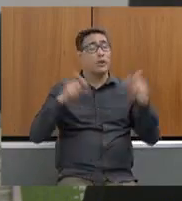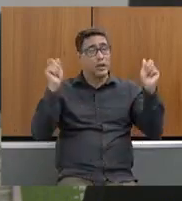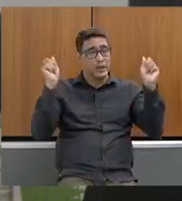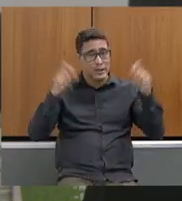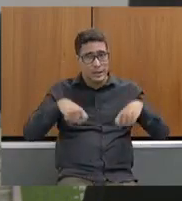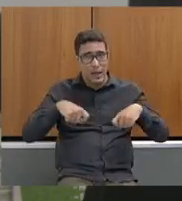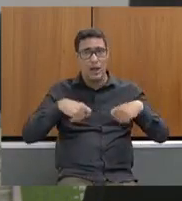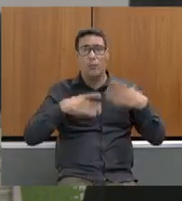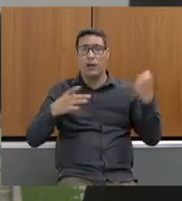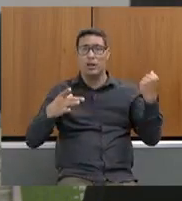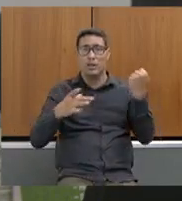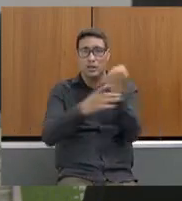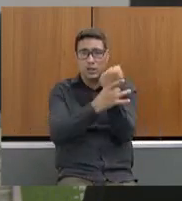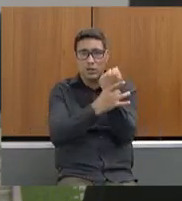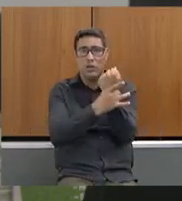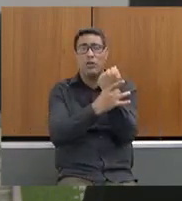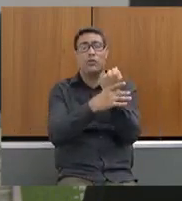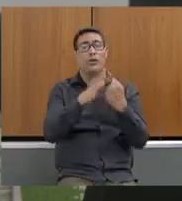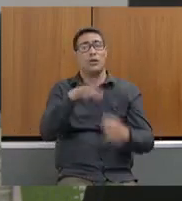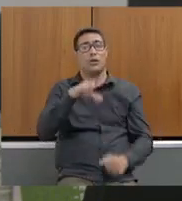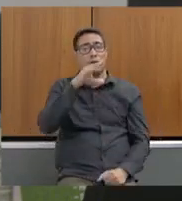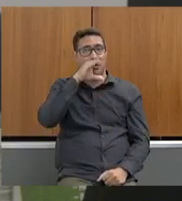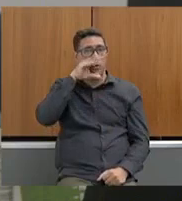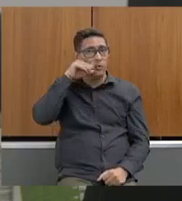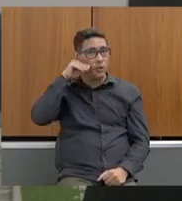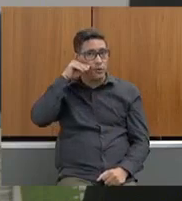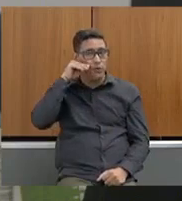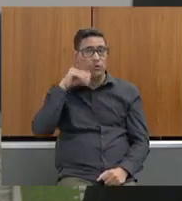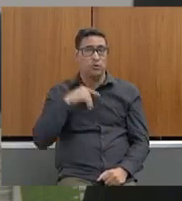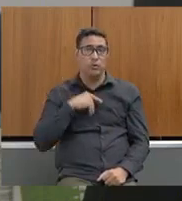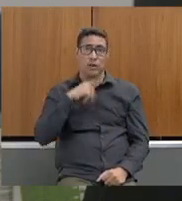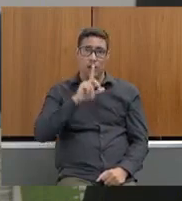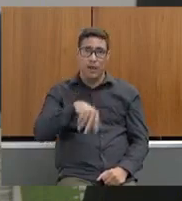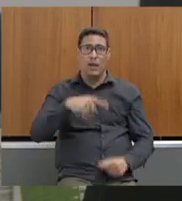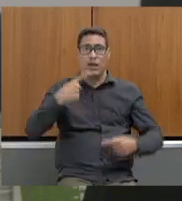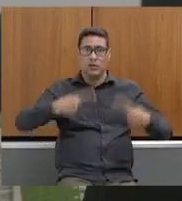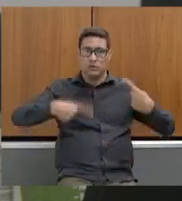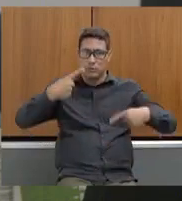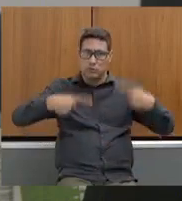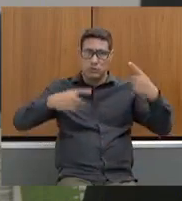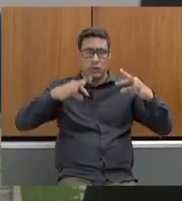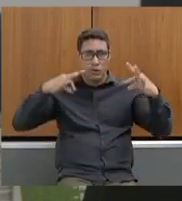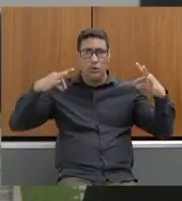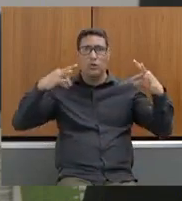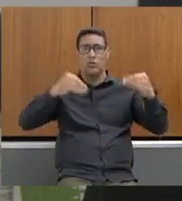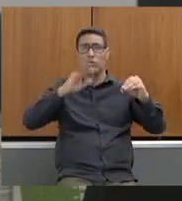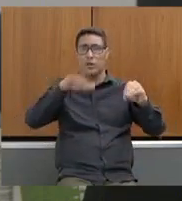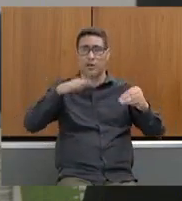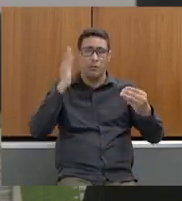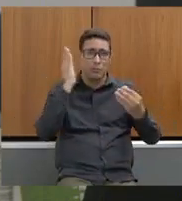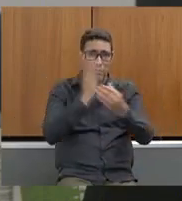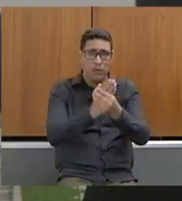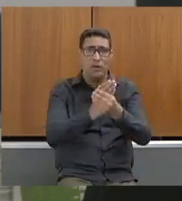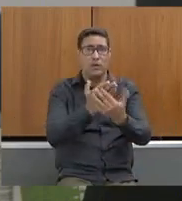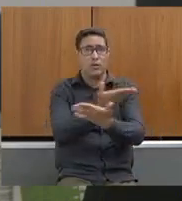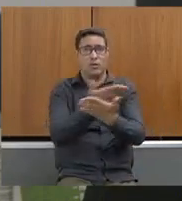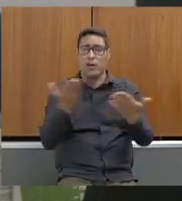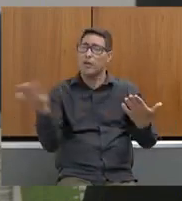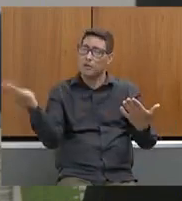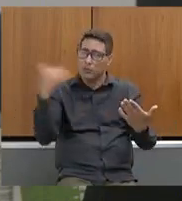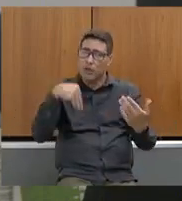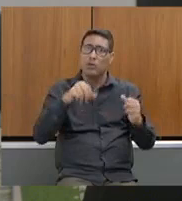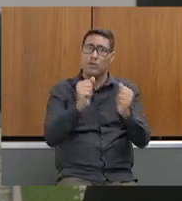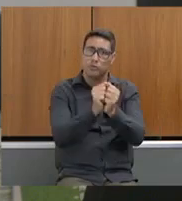grande aos servidores, secretária. Essa discussão, em todos esses processos, a chamada para discussão junto com o Ministério